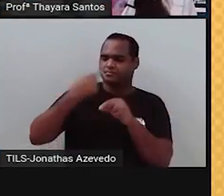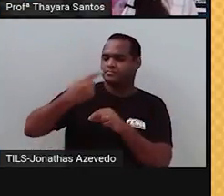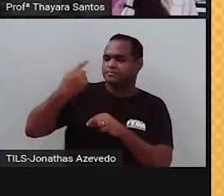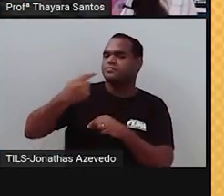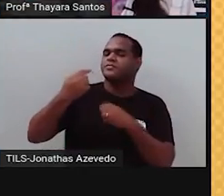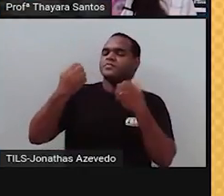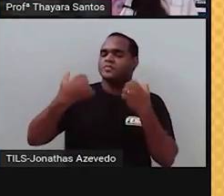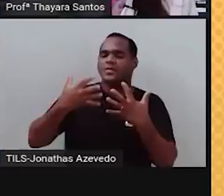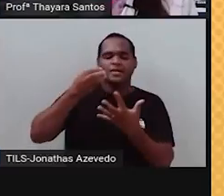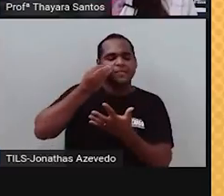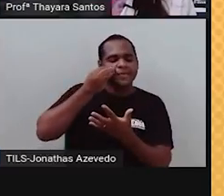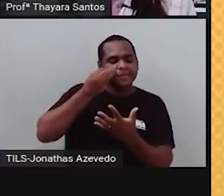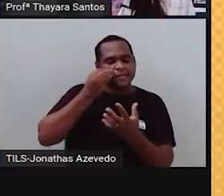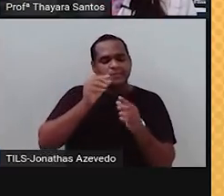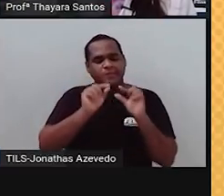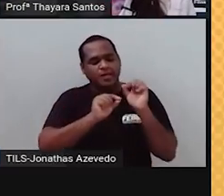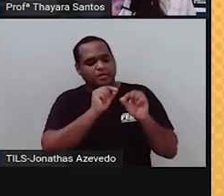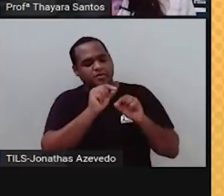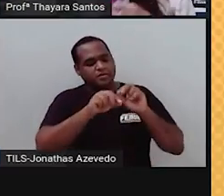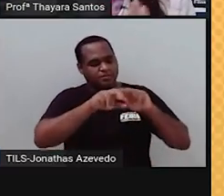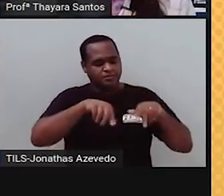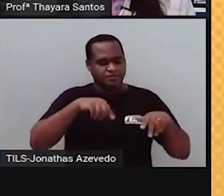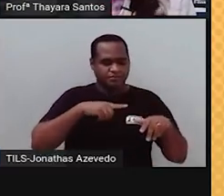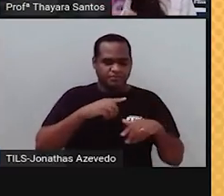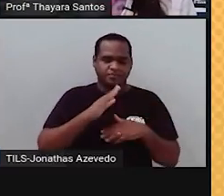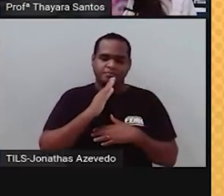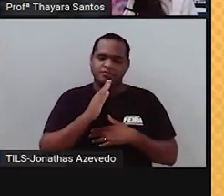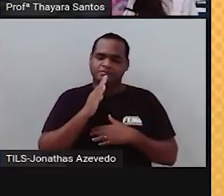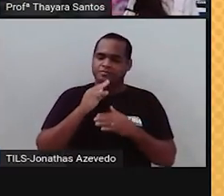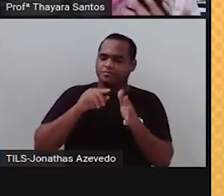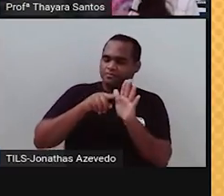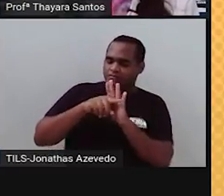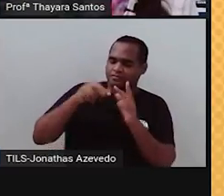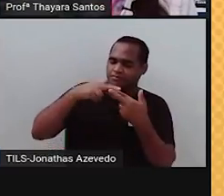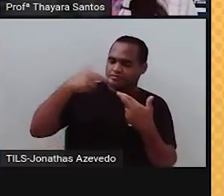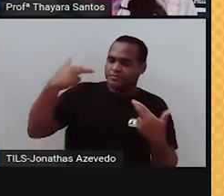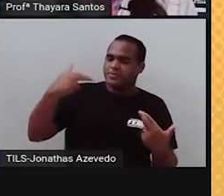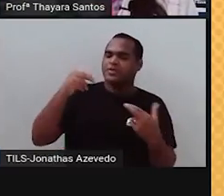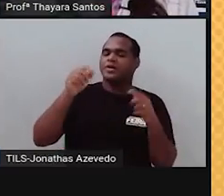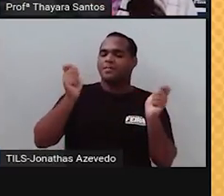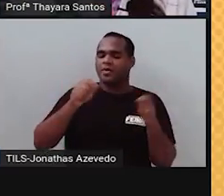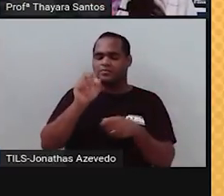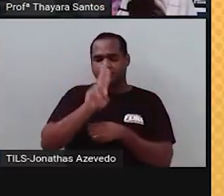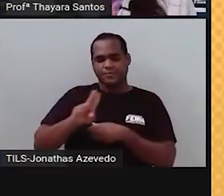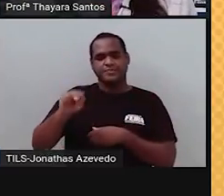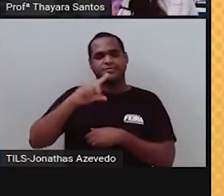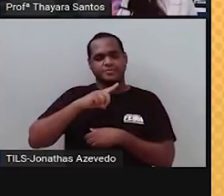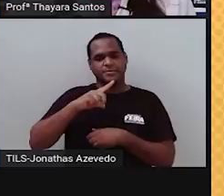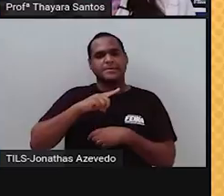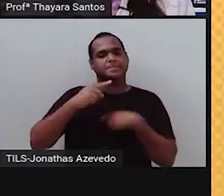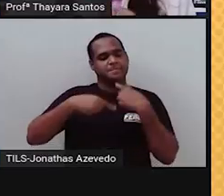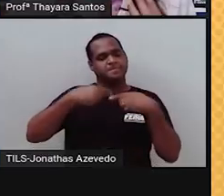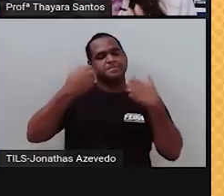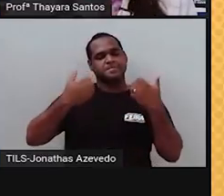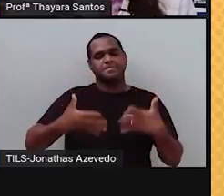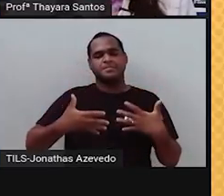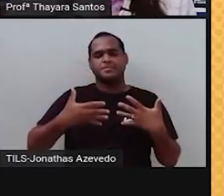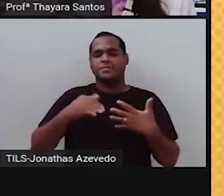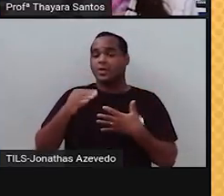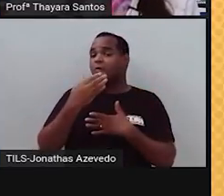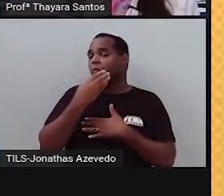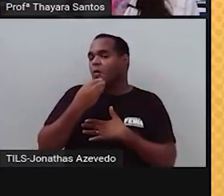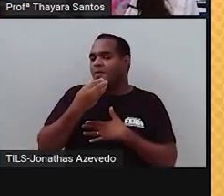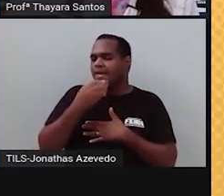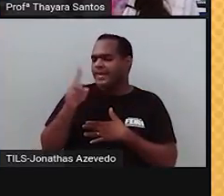realizados por Mendel que a gente tem as bases do conhecimento da genética que é tão utilizada hoje em dia. E por que que Mendel